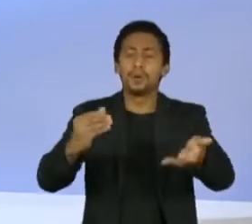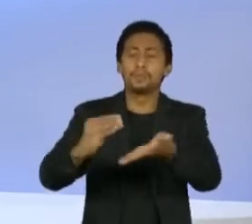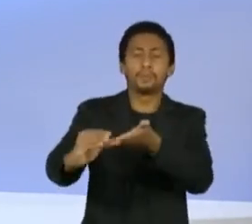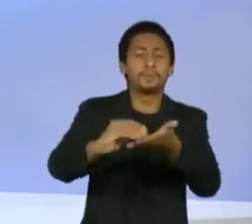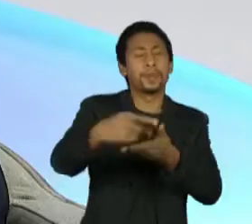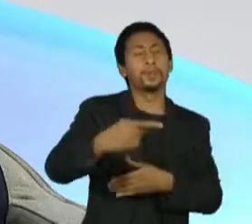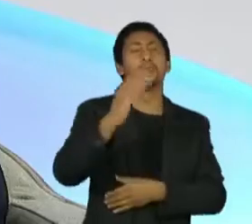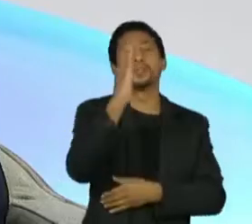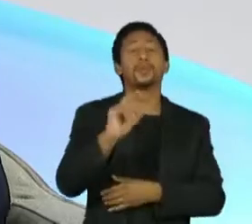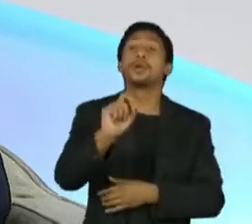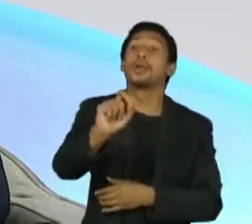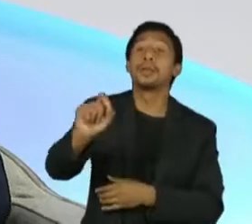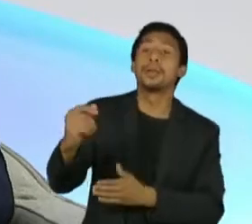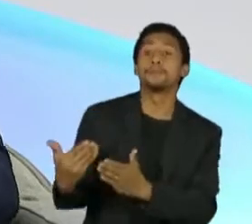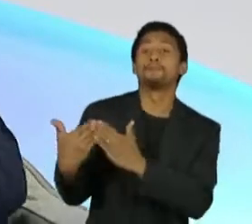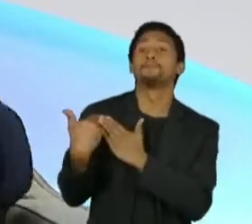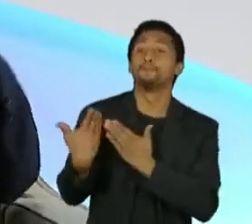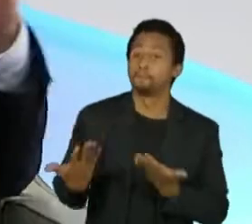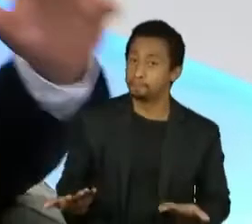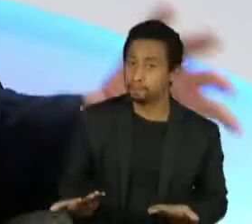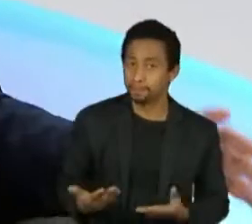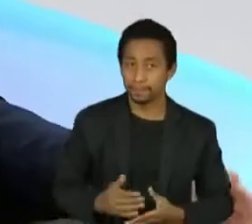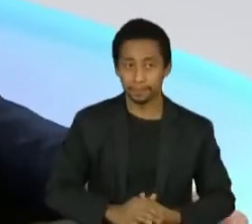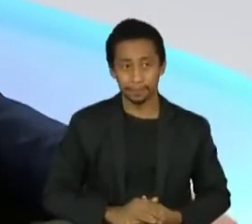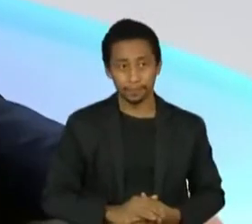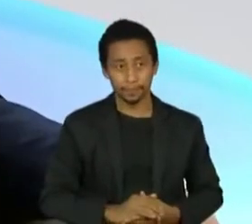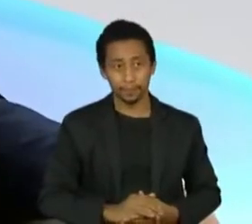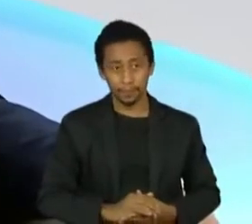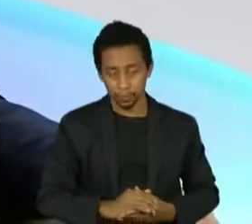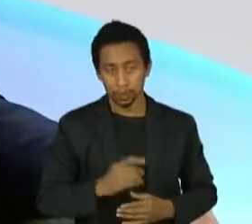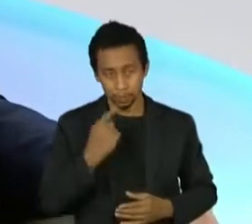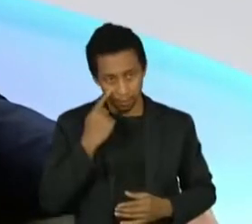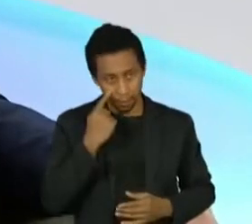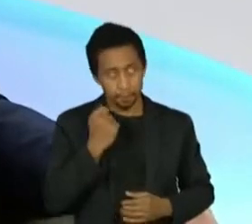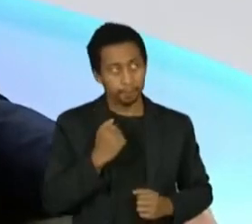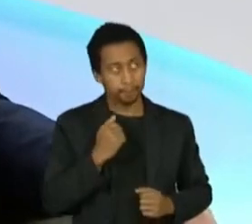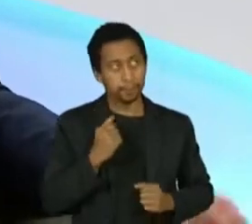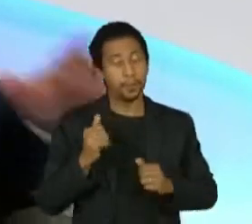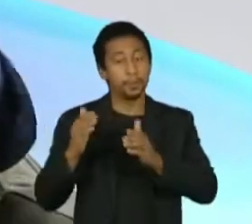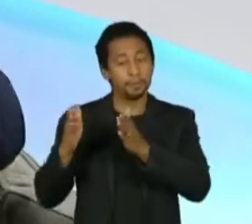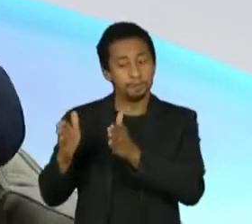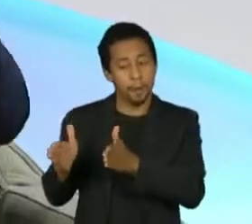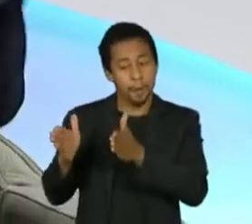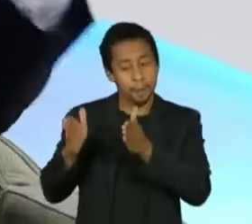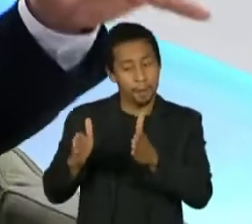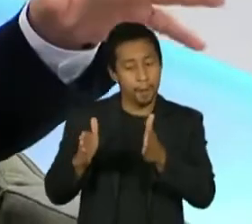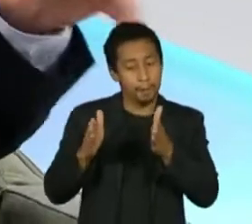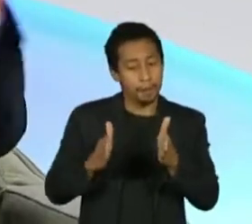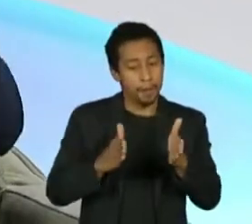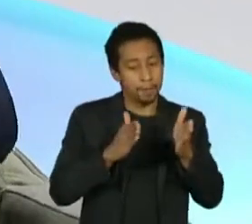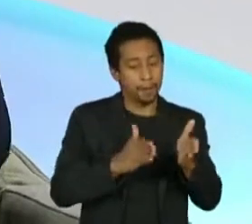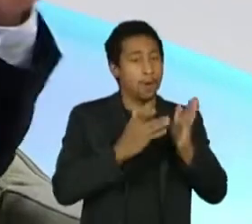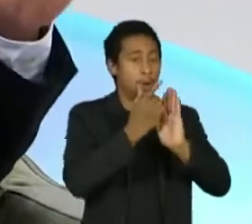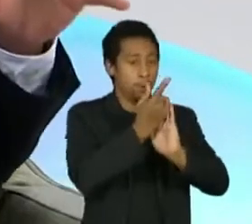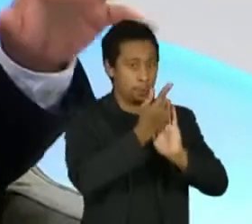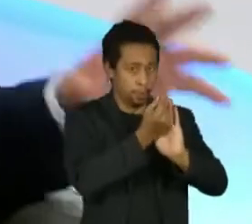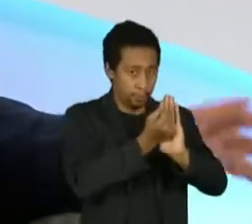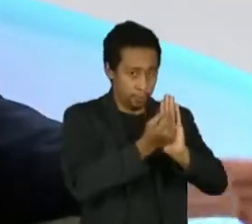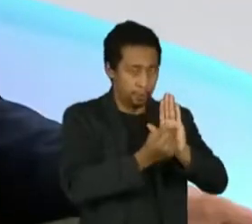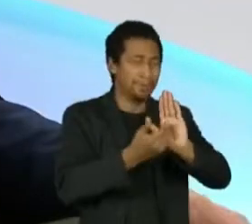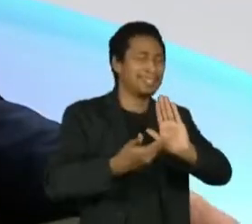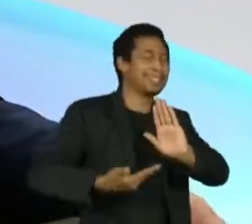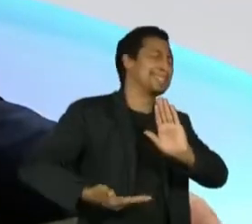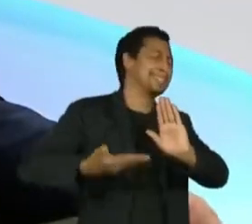Brasil? Olha, se a gente observar o processo orçamentário como ele foi pensado lá na Assembleia Constituinte